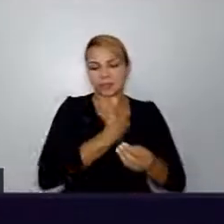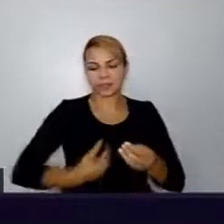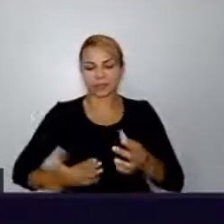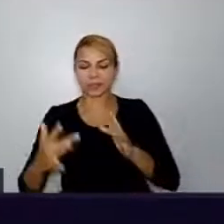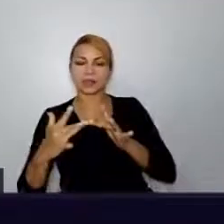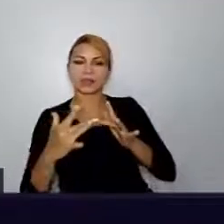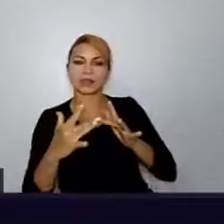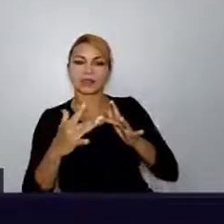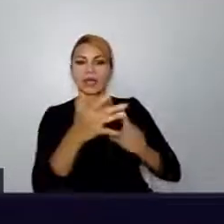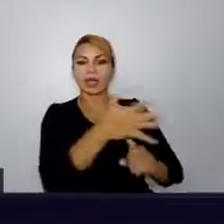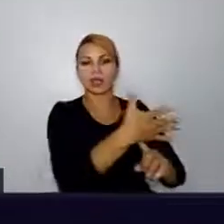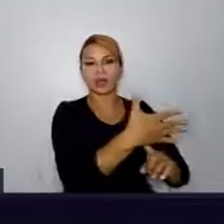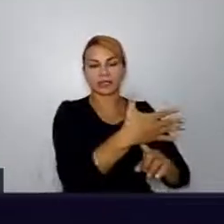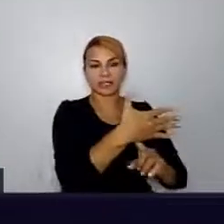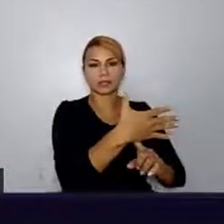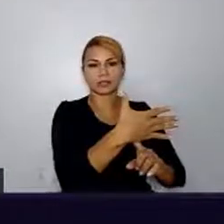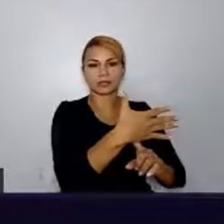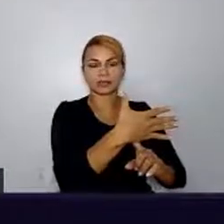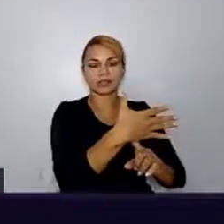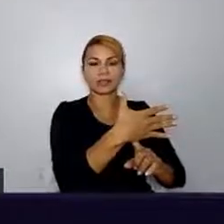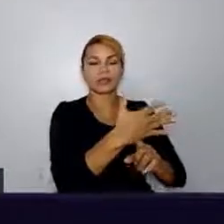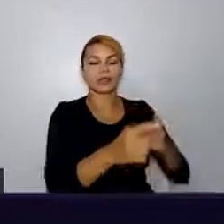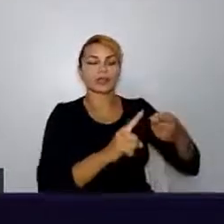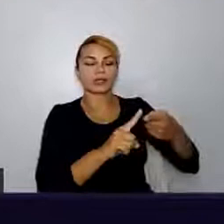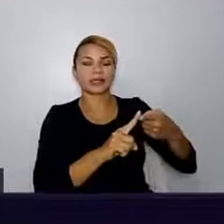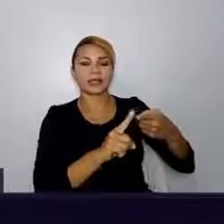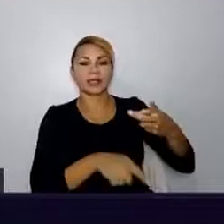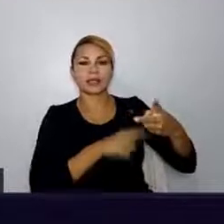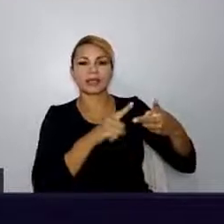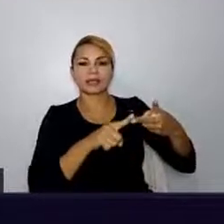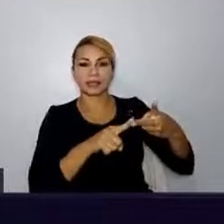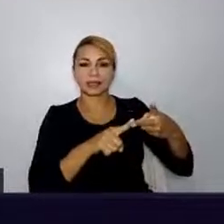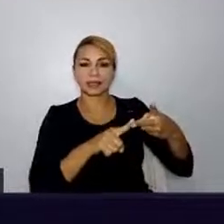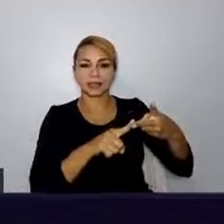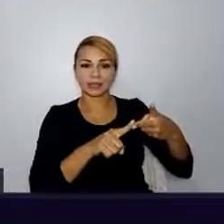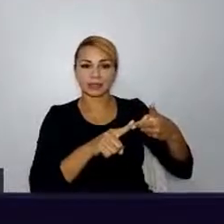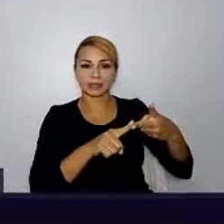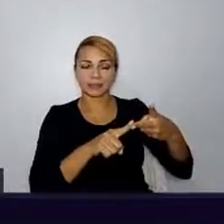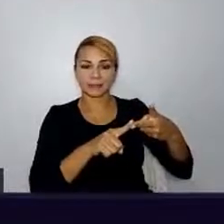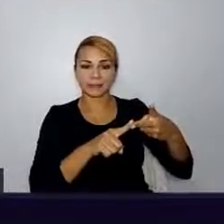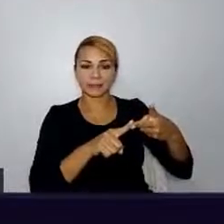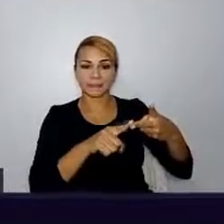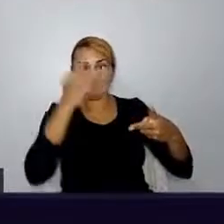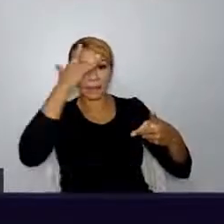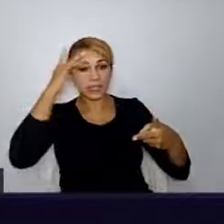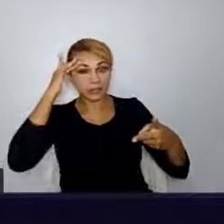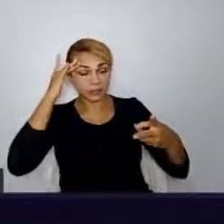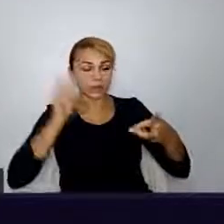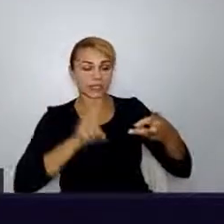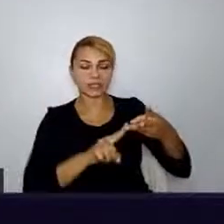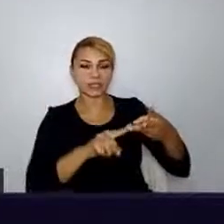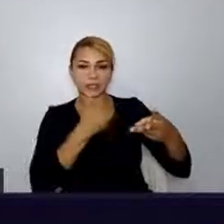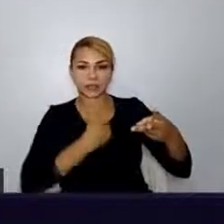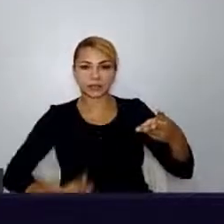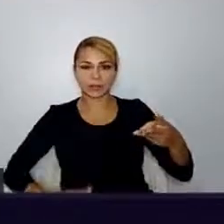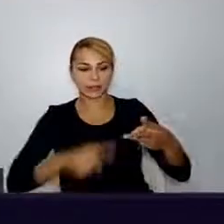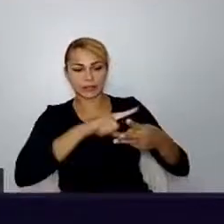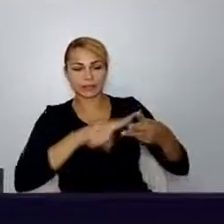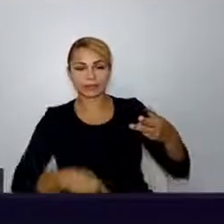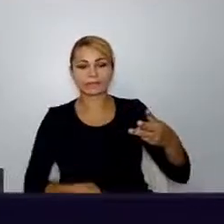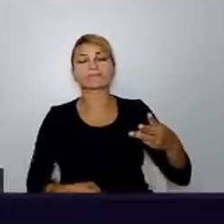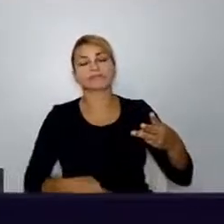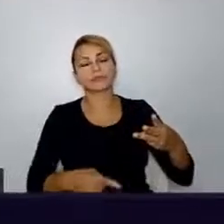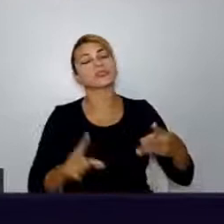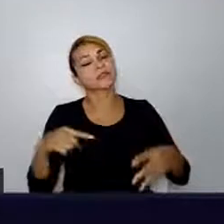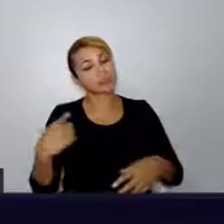e pessoas, né? Essas três coisas. Então, hoje eu faço parte da rede de embaixadoras de inovação